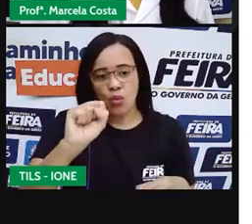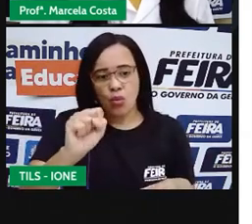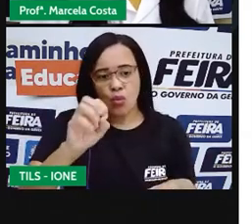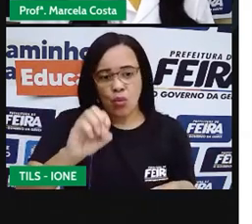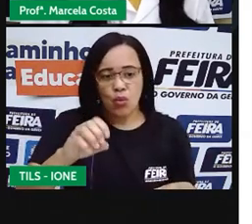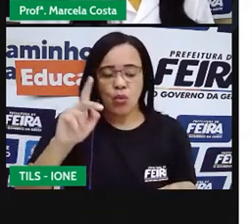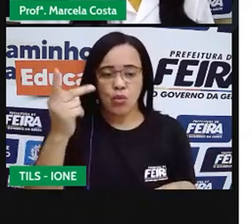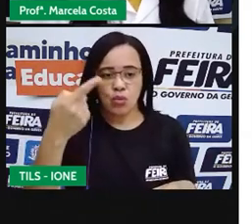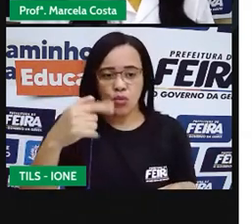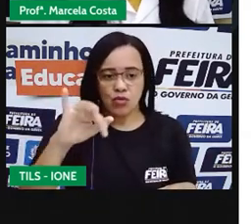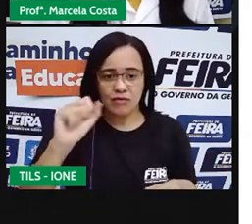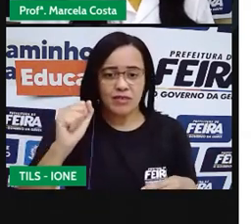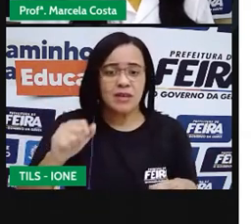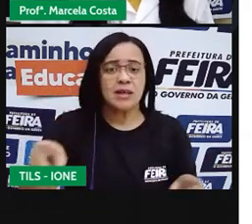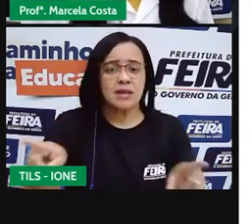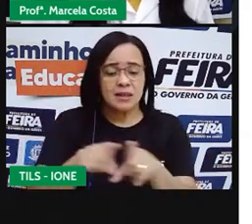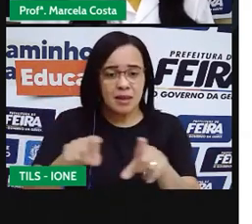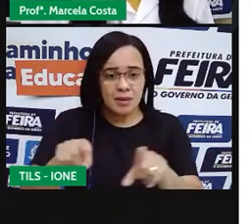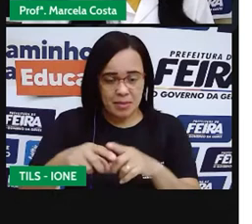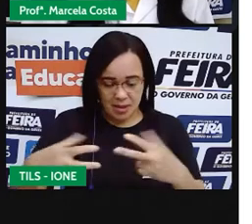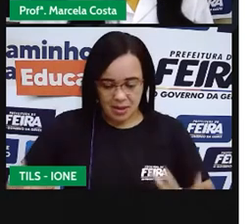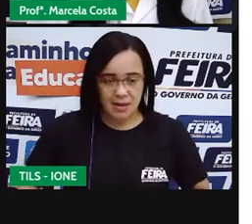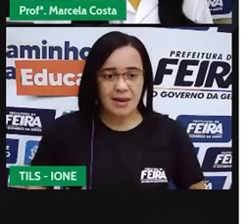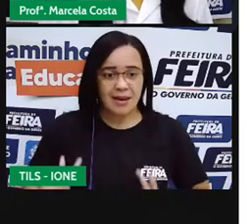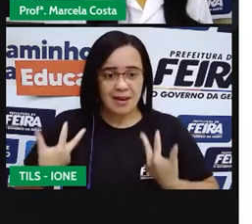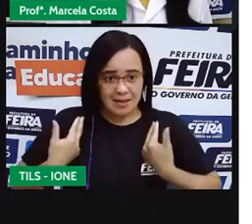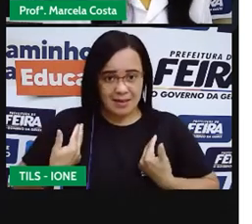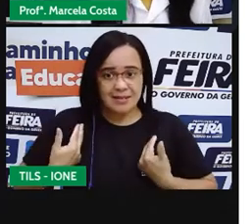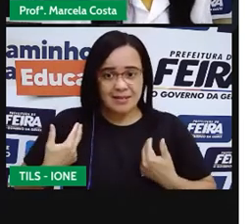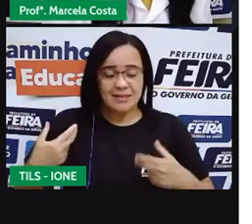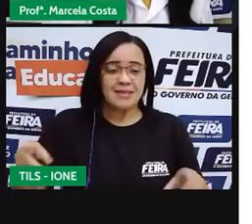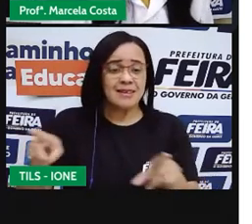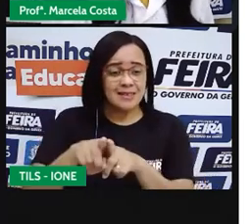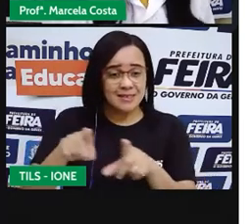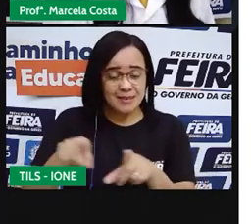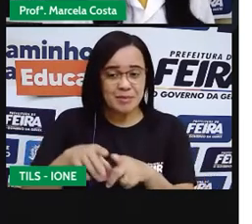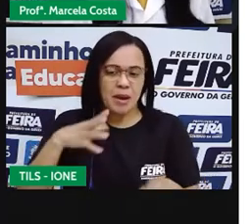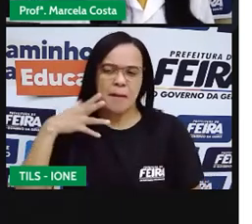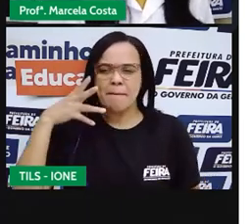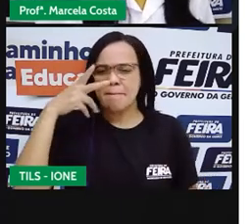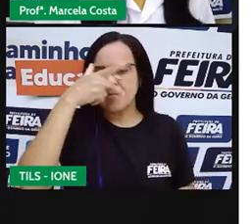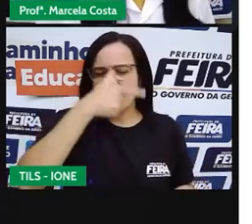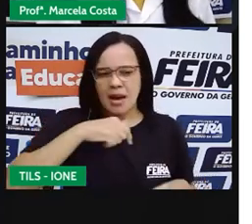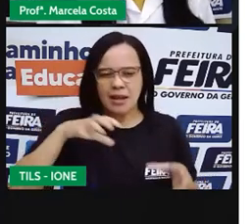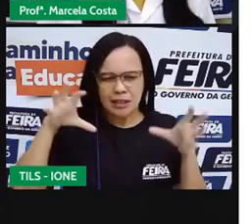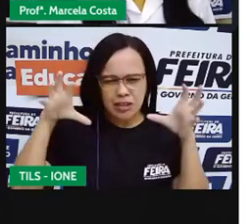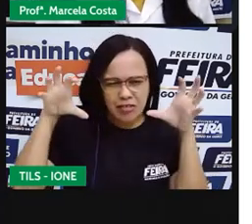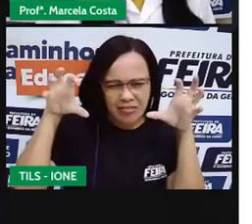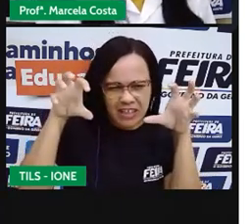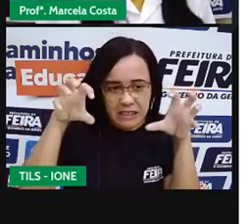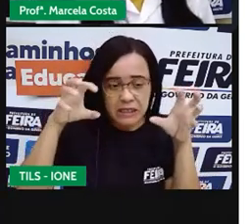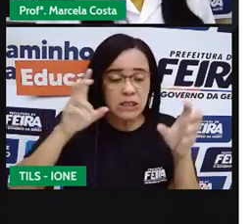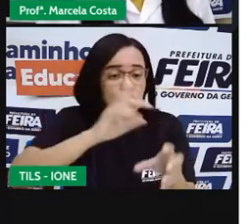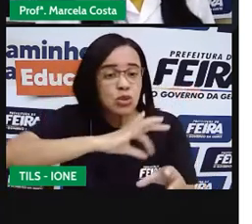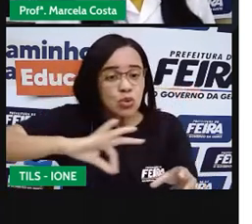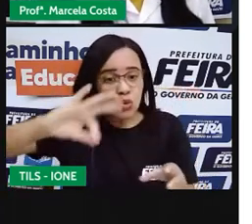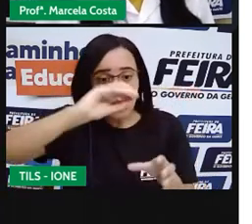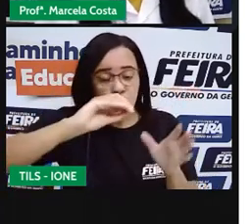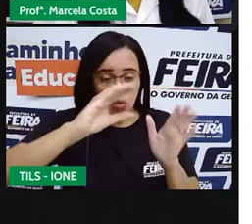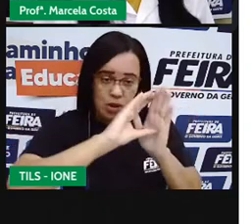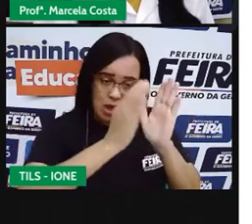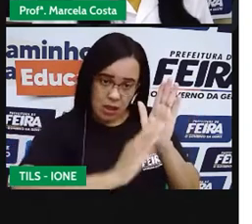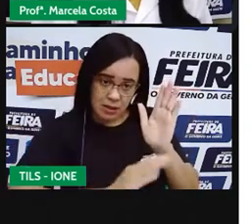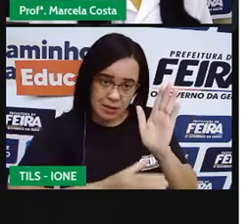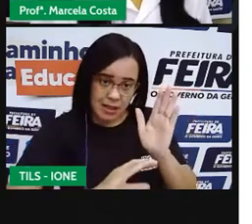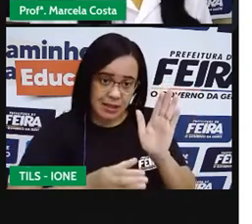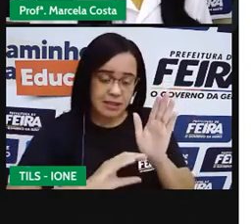a princesa Ana e a Bela, da história Bela e a Fera. Todos eles têm uma característica em